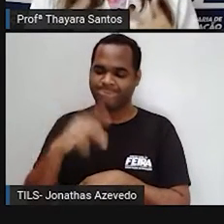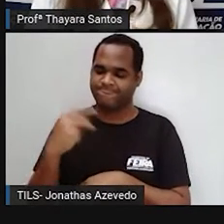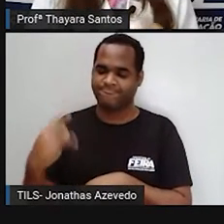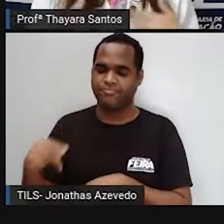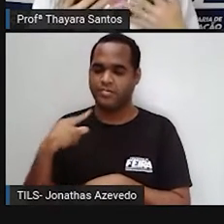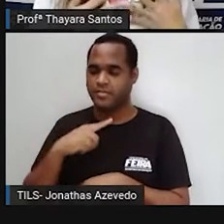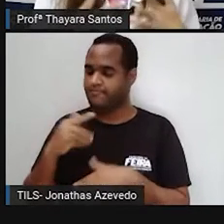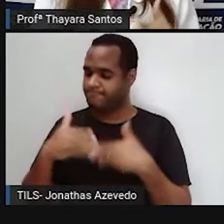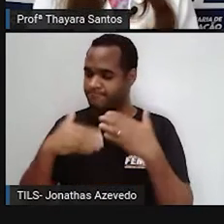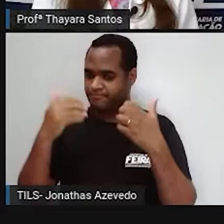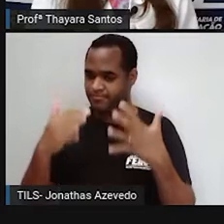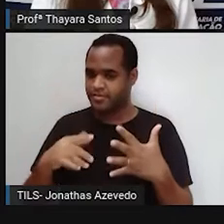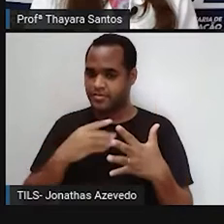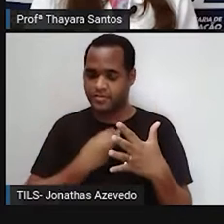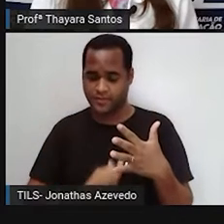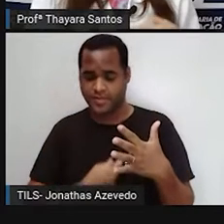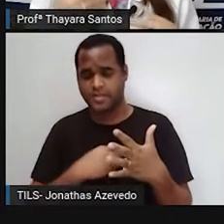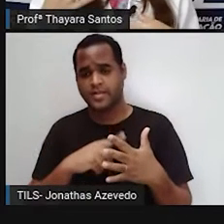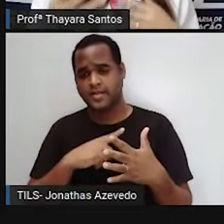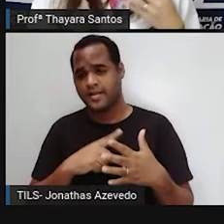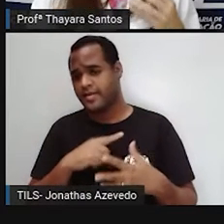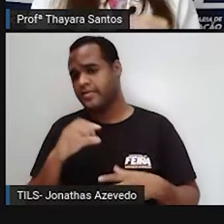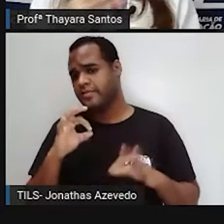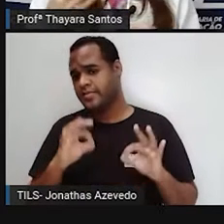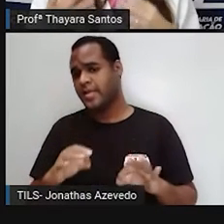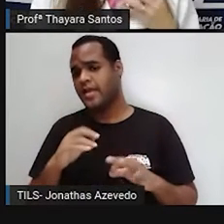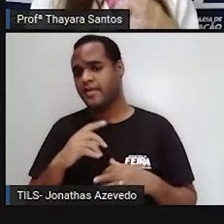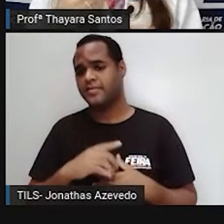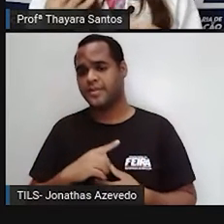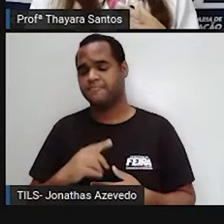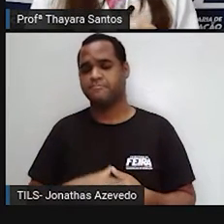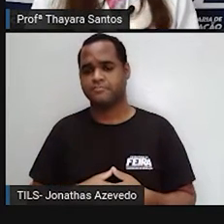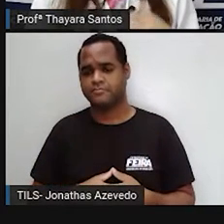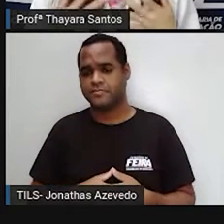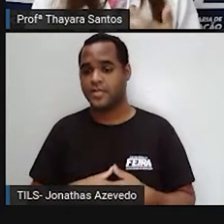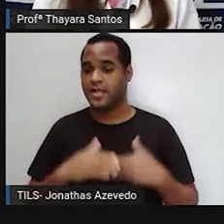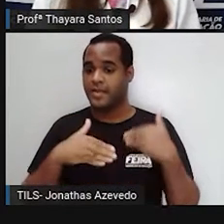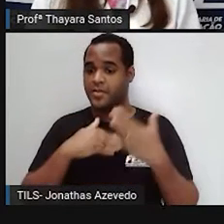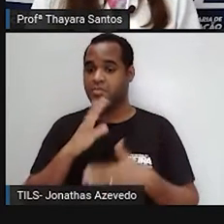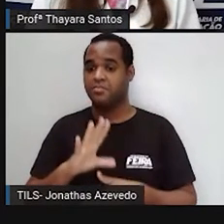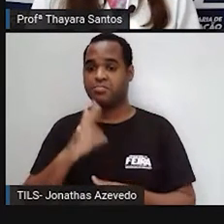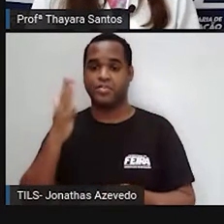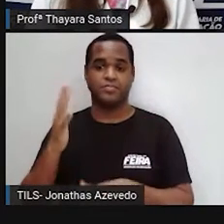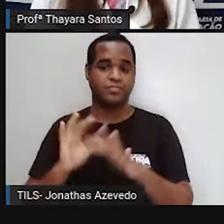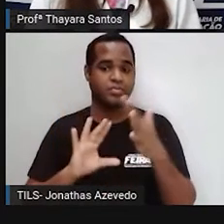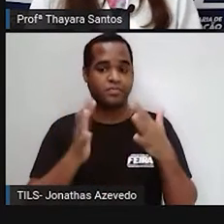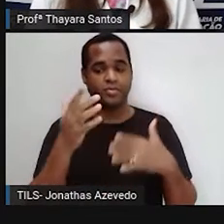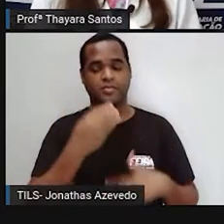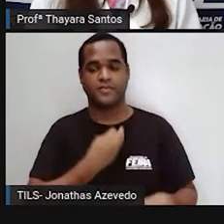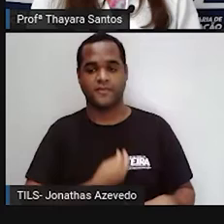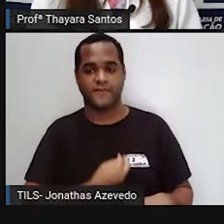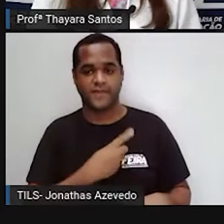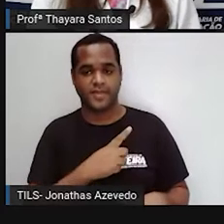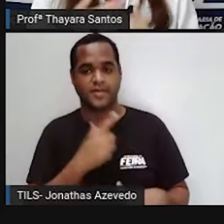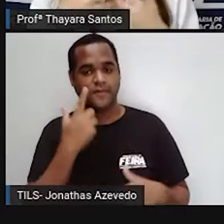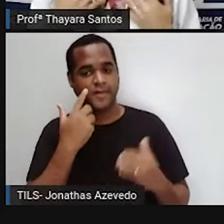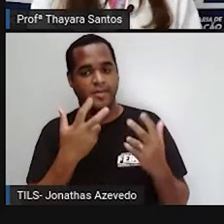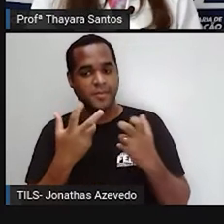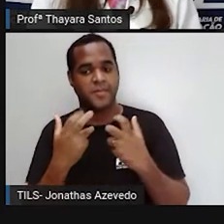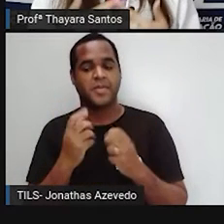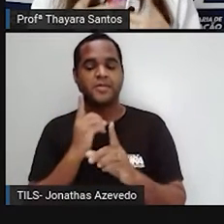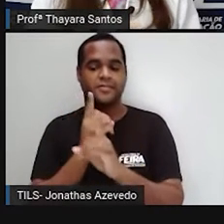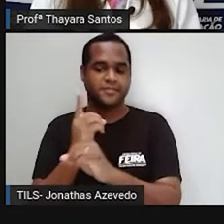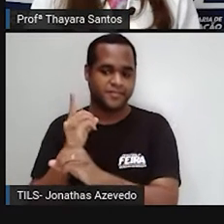uma intensificação desse efeito estufa. Então alguns distúrbios aí estão acontecendo no meio ambiente, justamente por causa desses